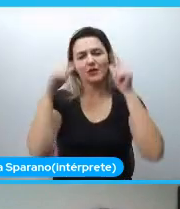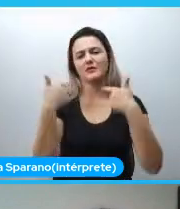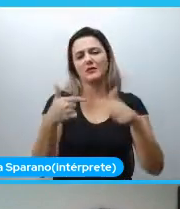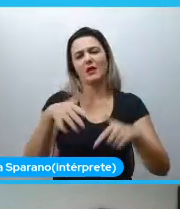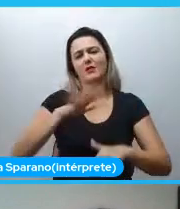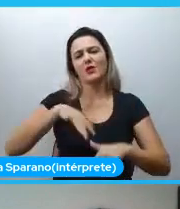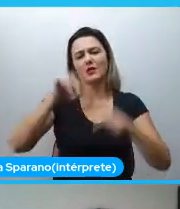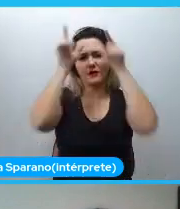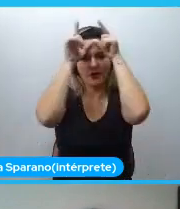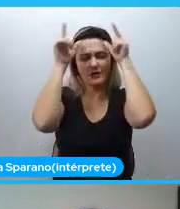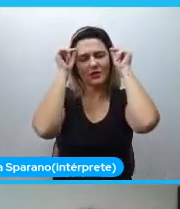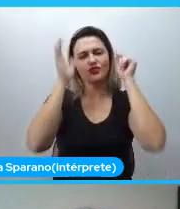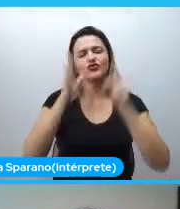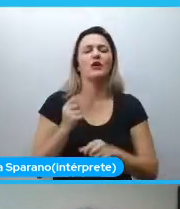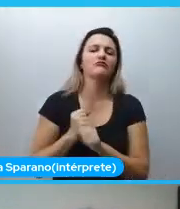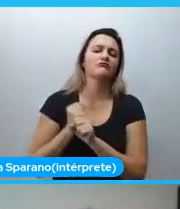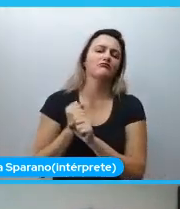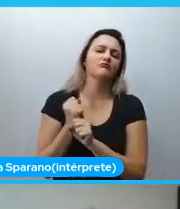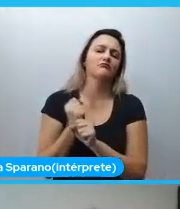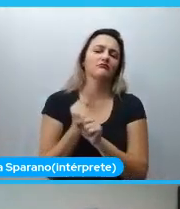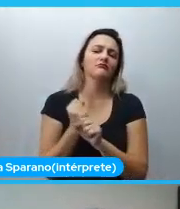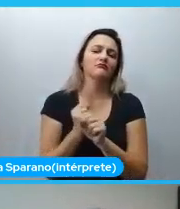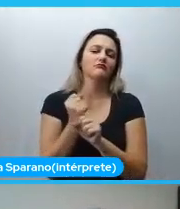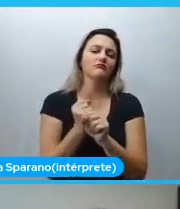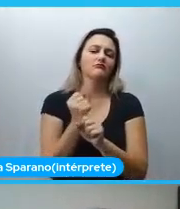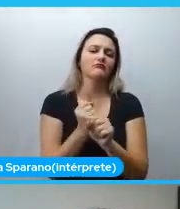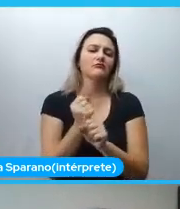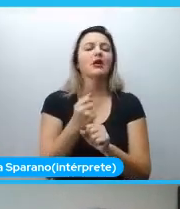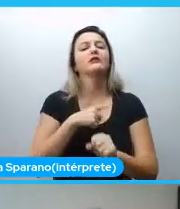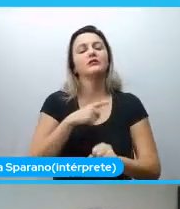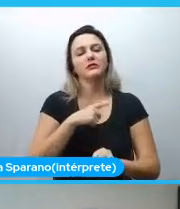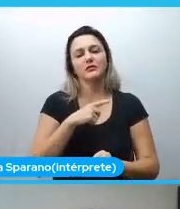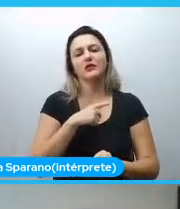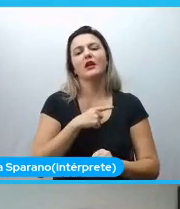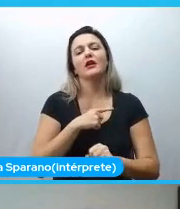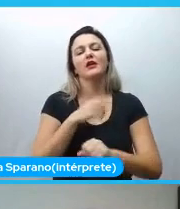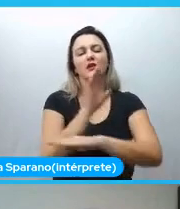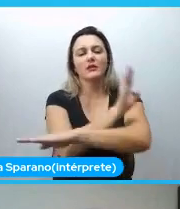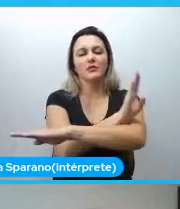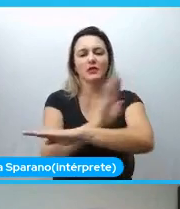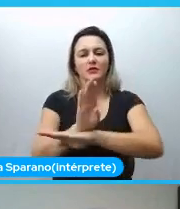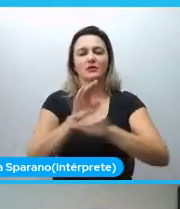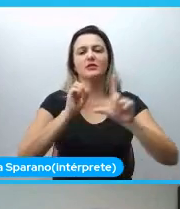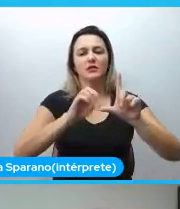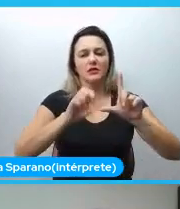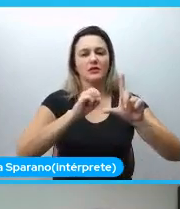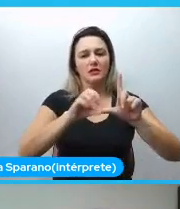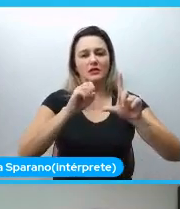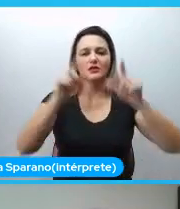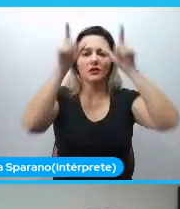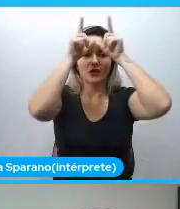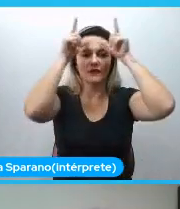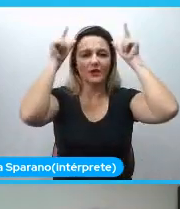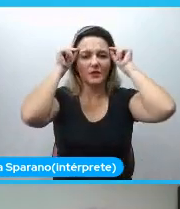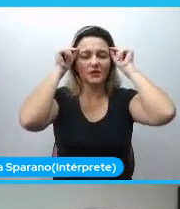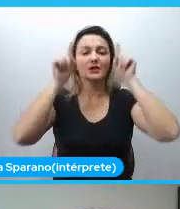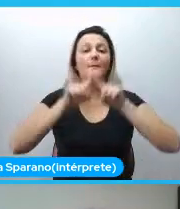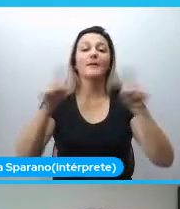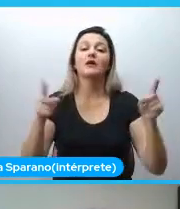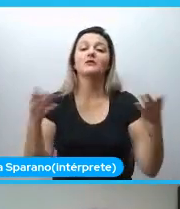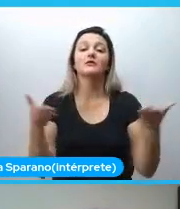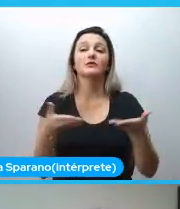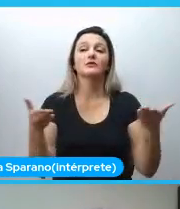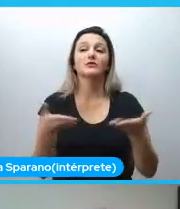tem alguns anos, mas eu tenho bacharel e licenciatura em enfermagem. Mas hoje em dia, eu